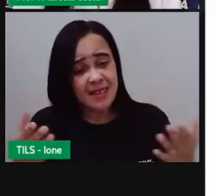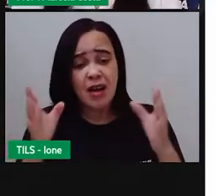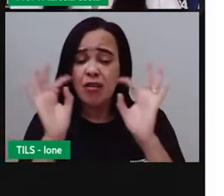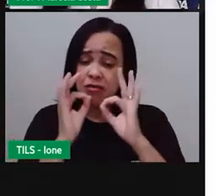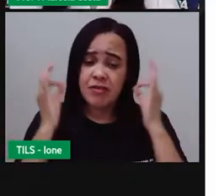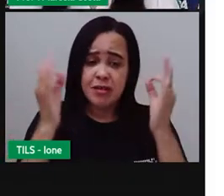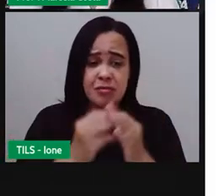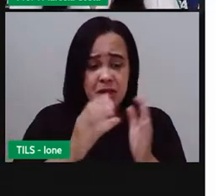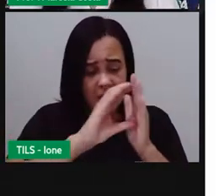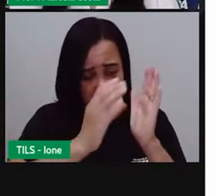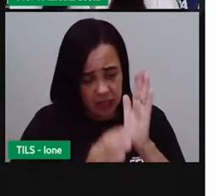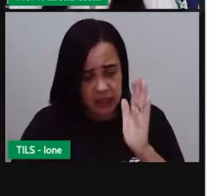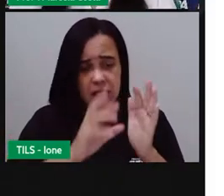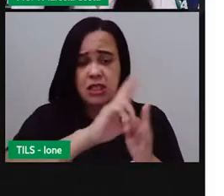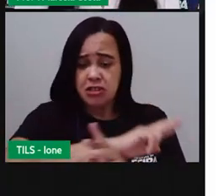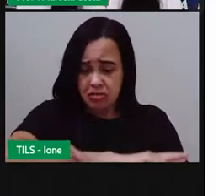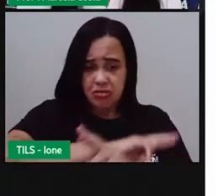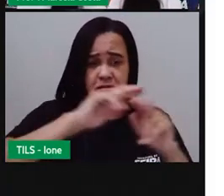diferentes.